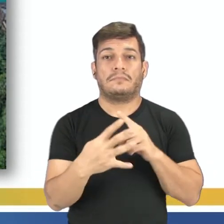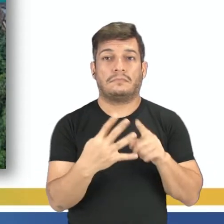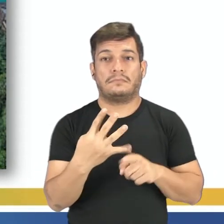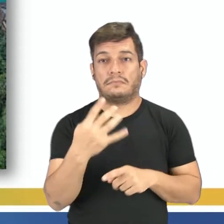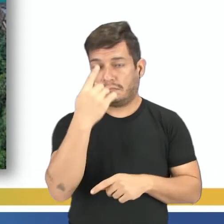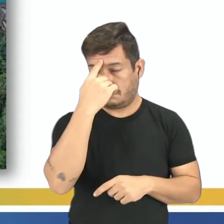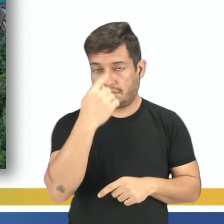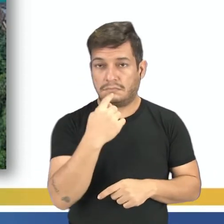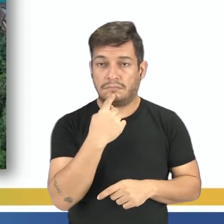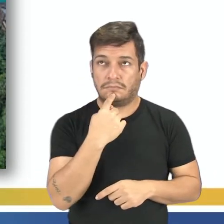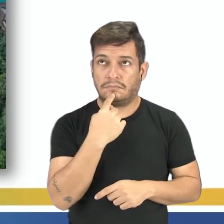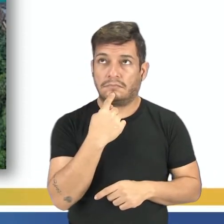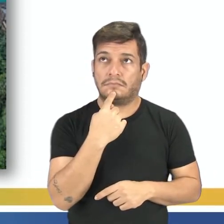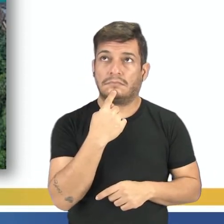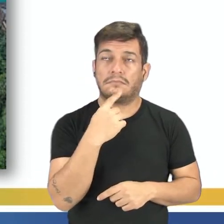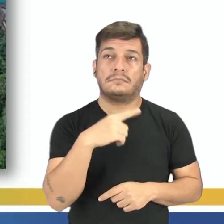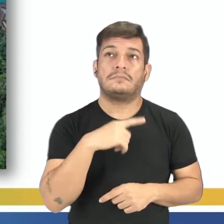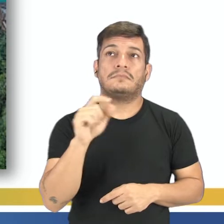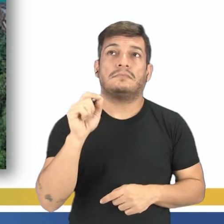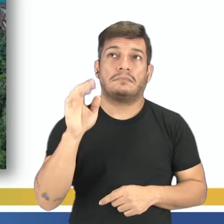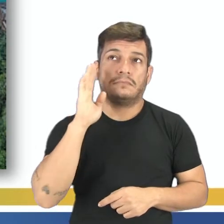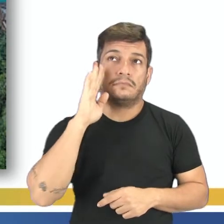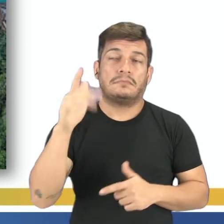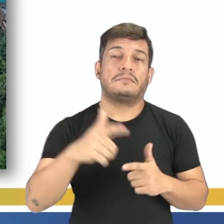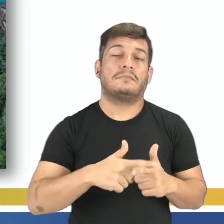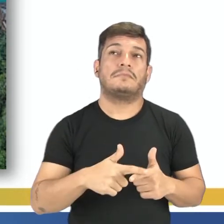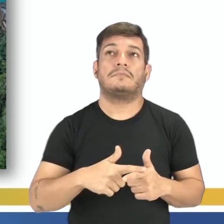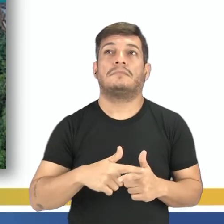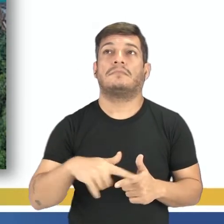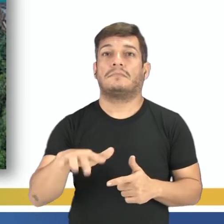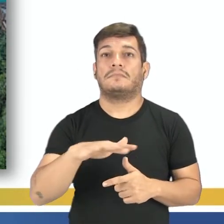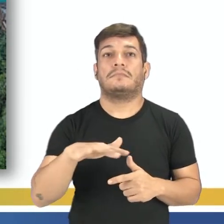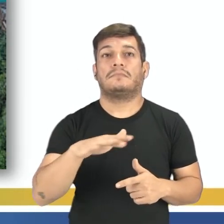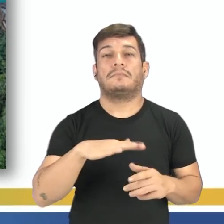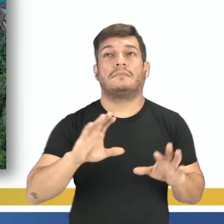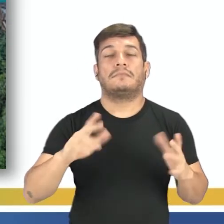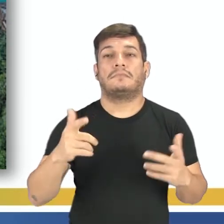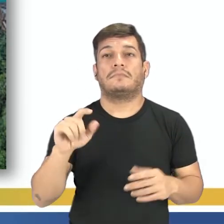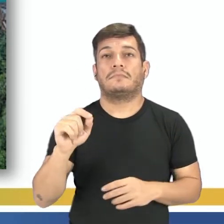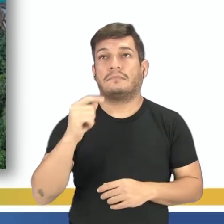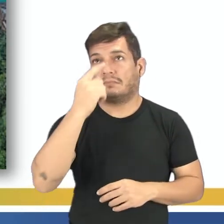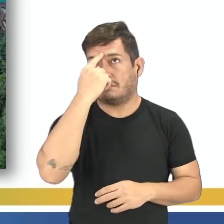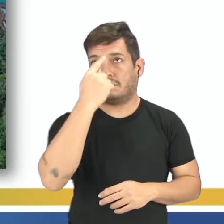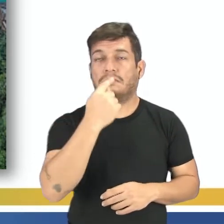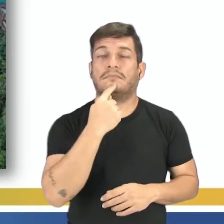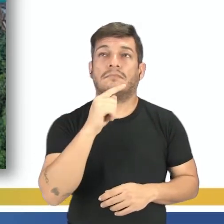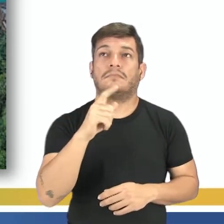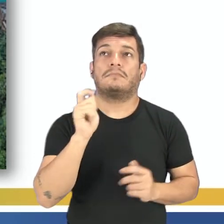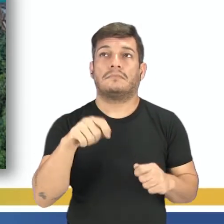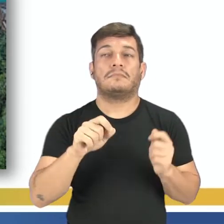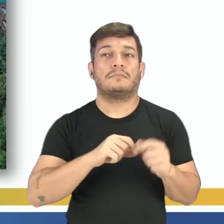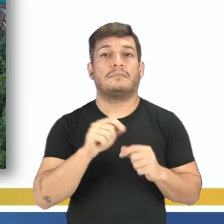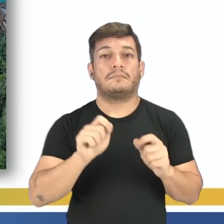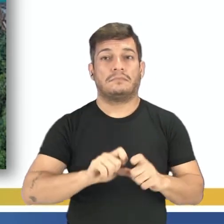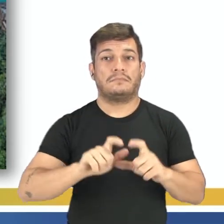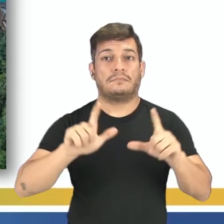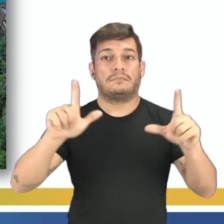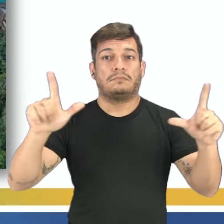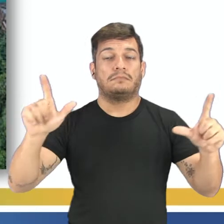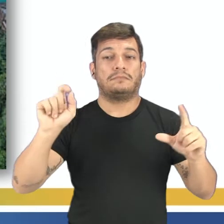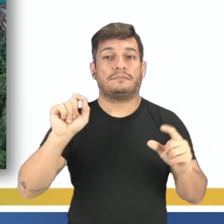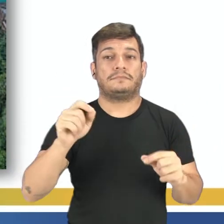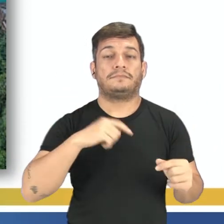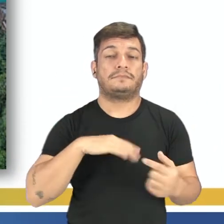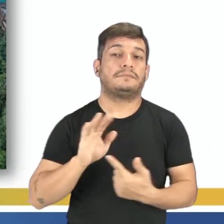imagens e aí nós temos principais problemas ambientais. É claro que a imagem, ela poderia ser ampliada no